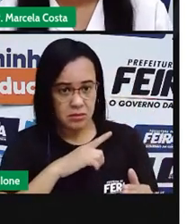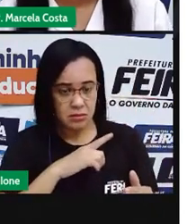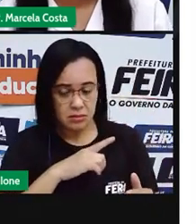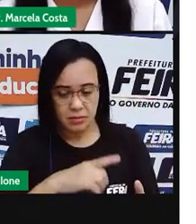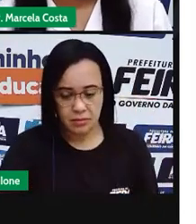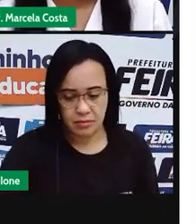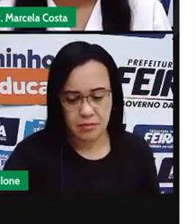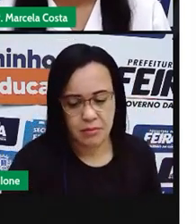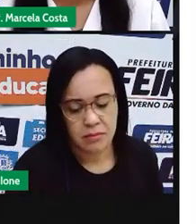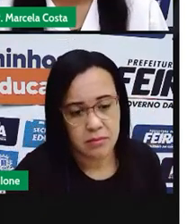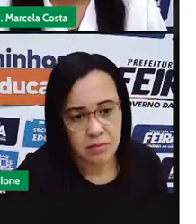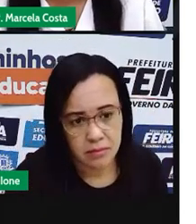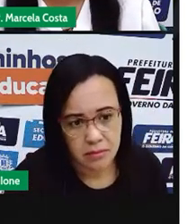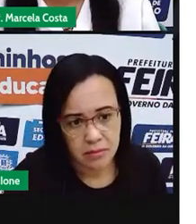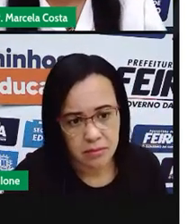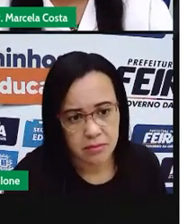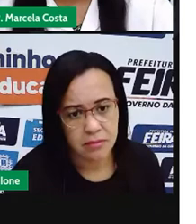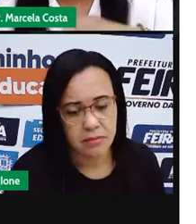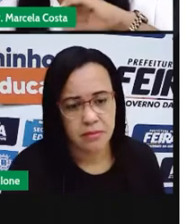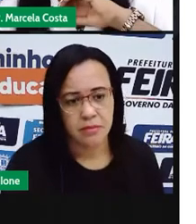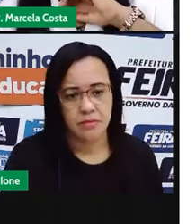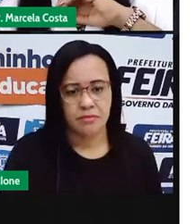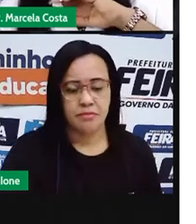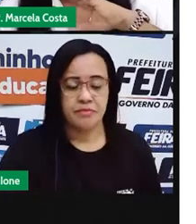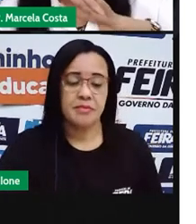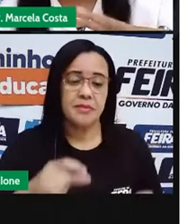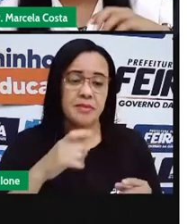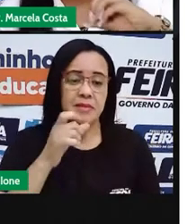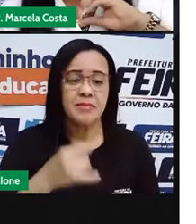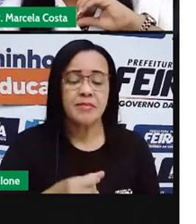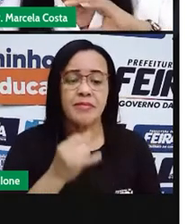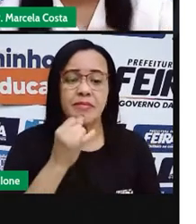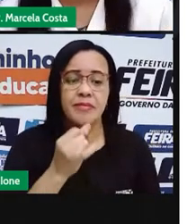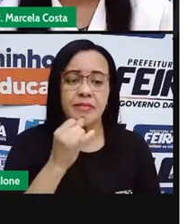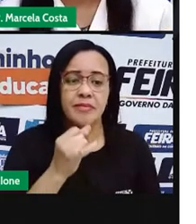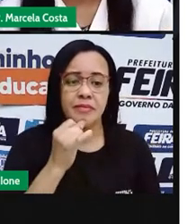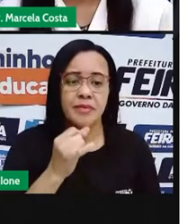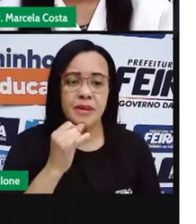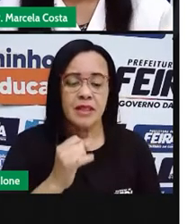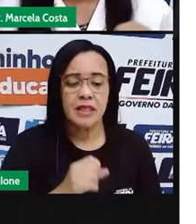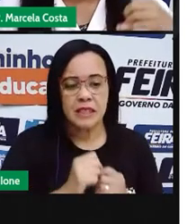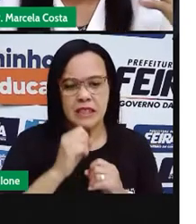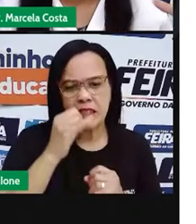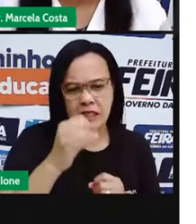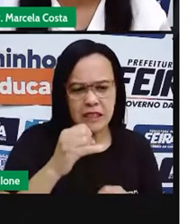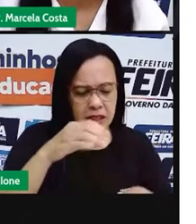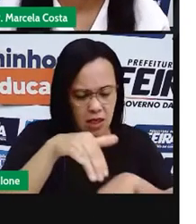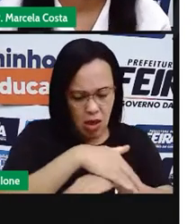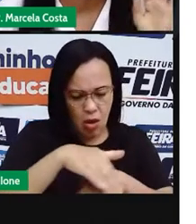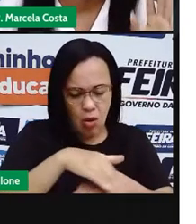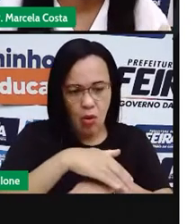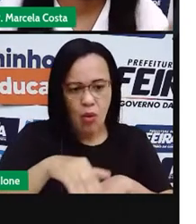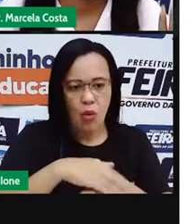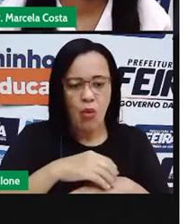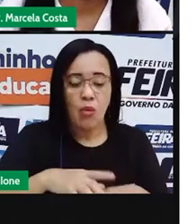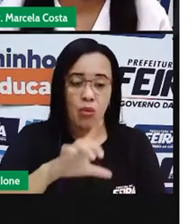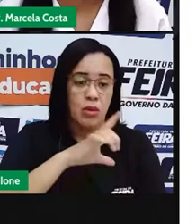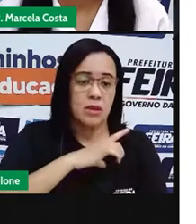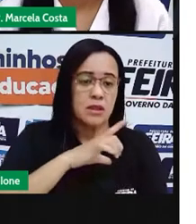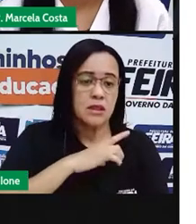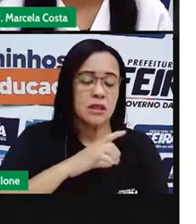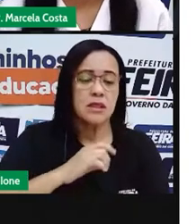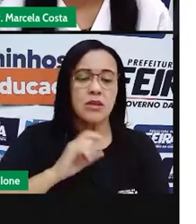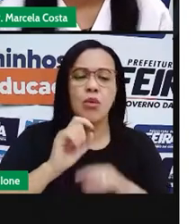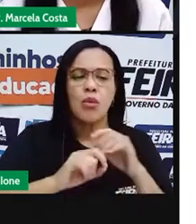E aí na sua rua, tivesse, por exemplo, uma regra numa placa, indicando ali que não pode